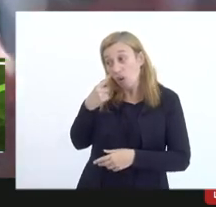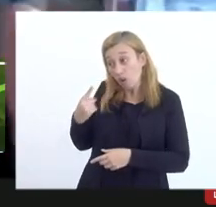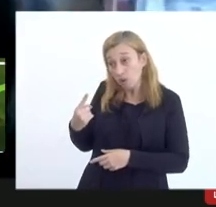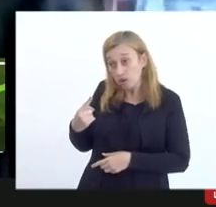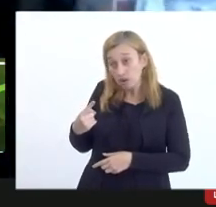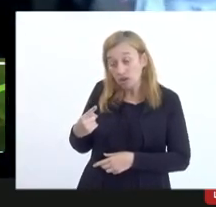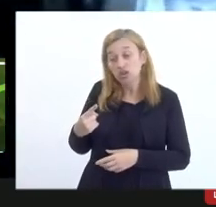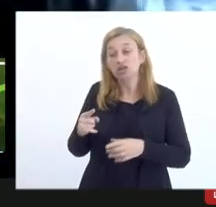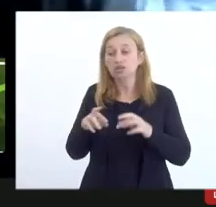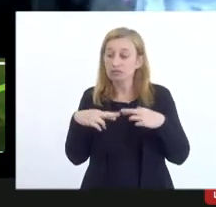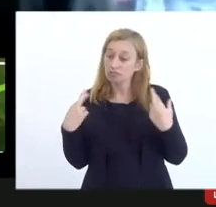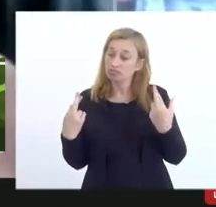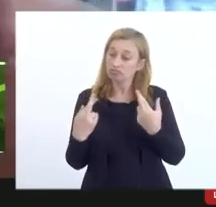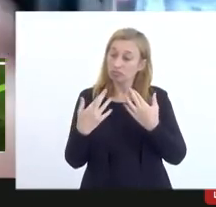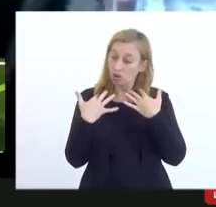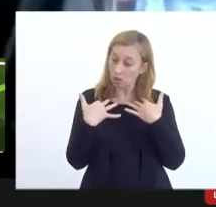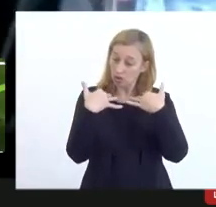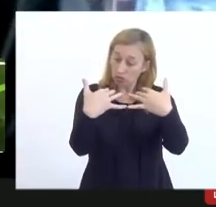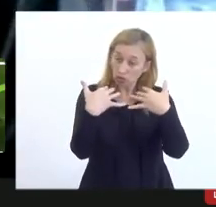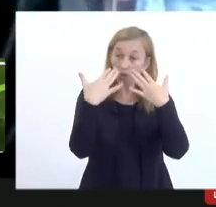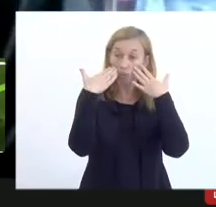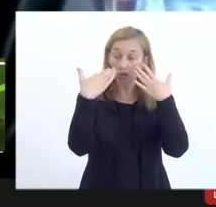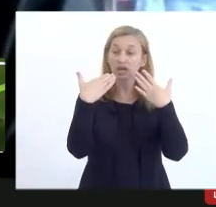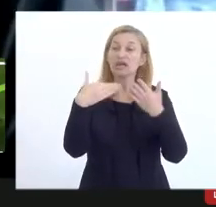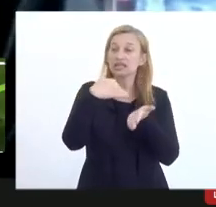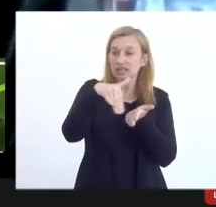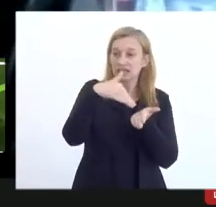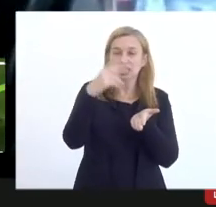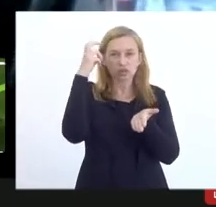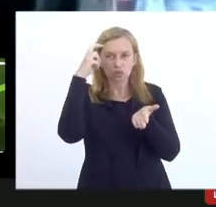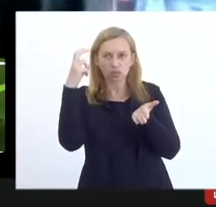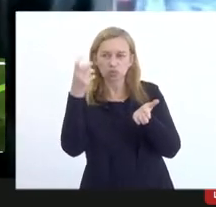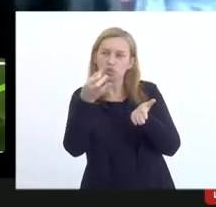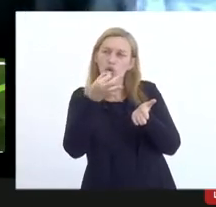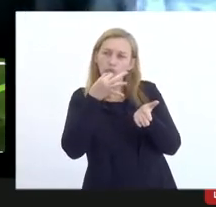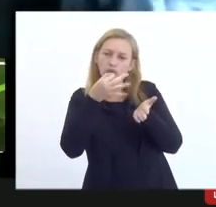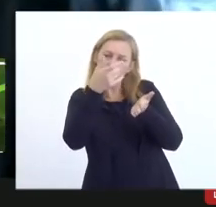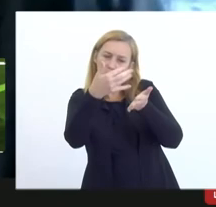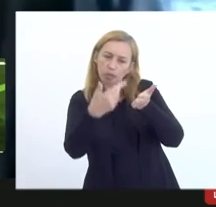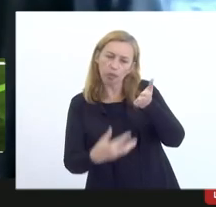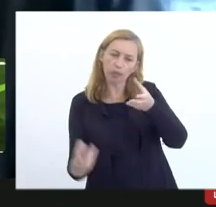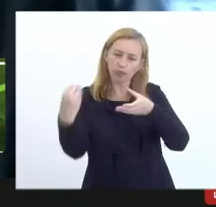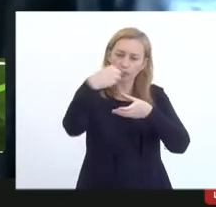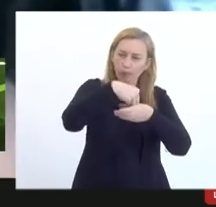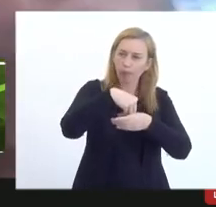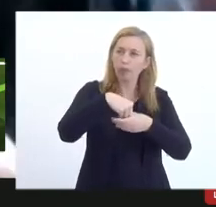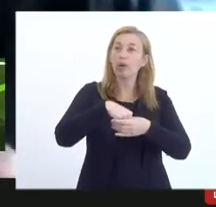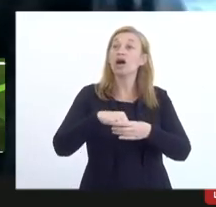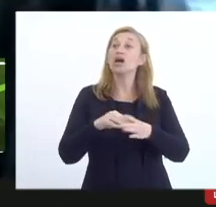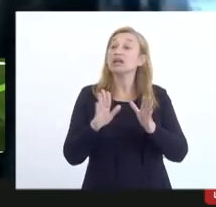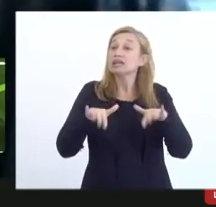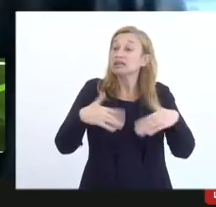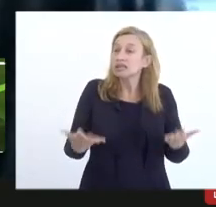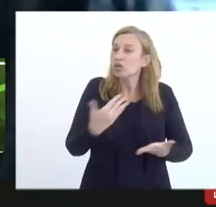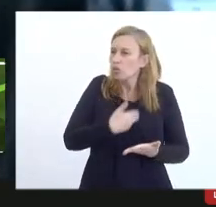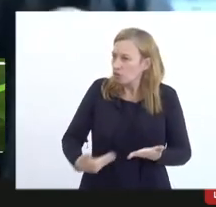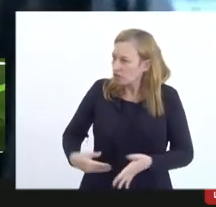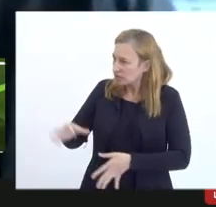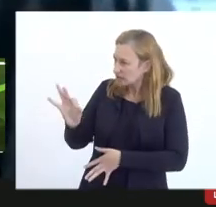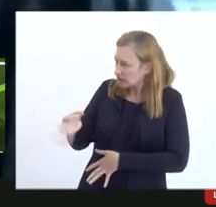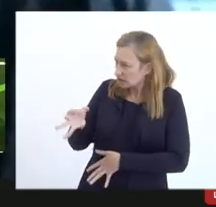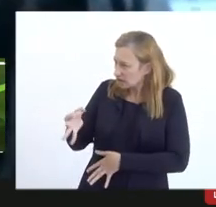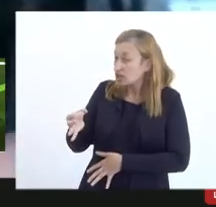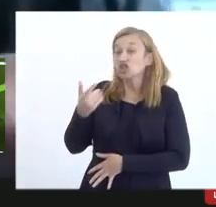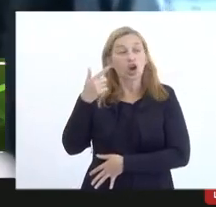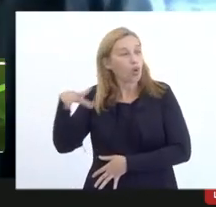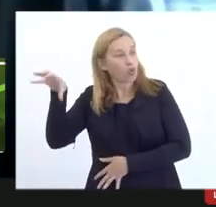a gente fez uma audiência, a Secretaria de Cultura deu sugestões, a gente incorporou, então o governo está favorável, a gente ouviu o